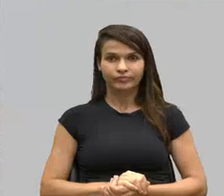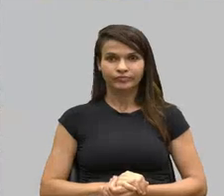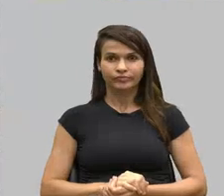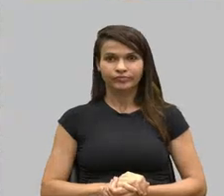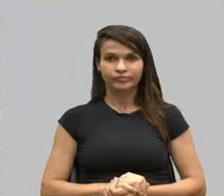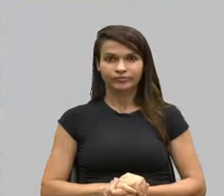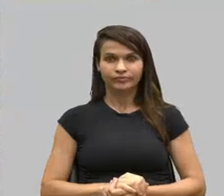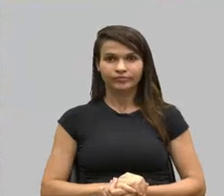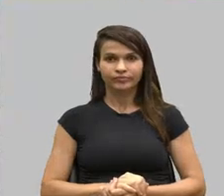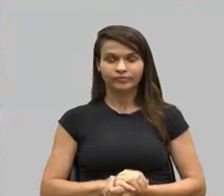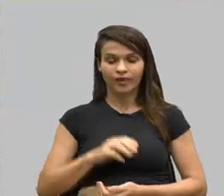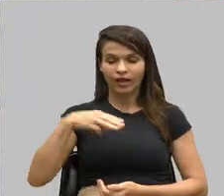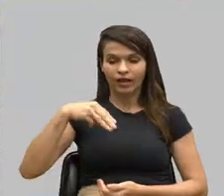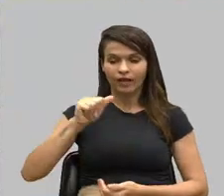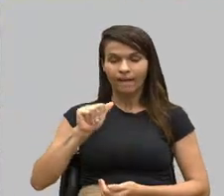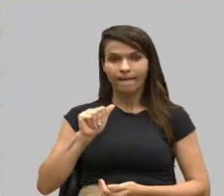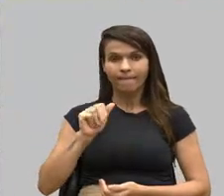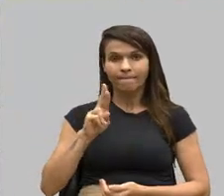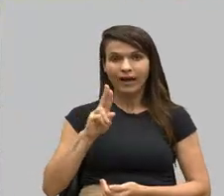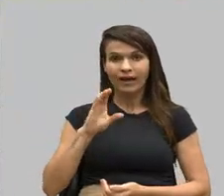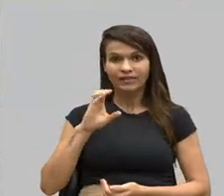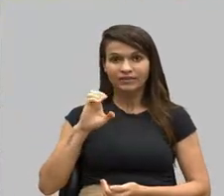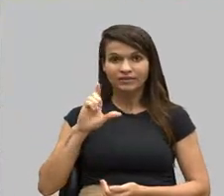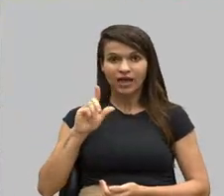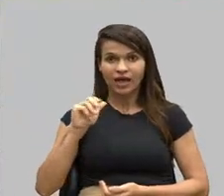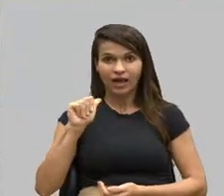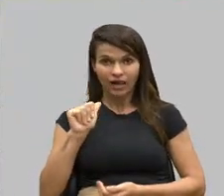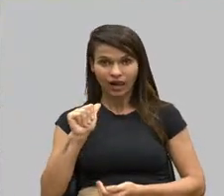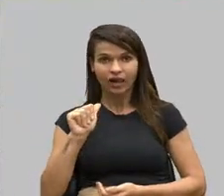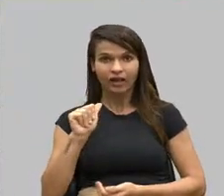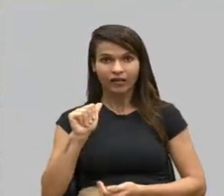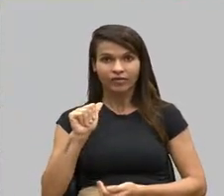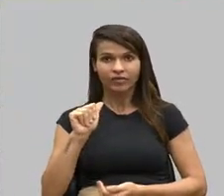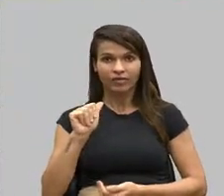Marcela Borges Mustefaga.